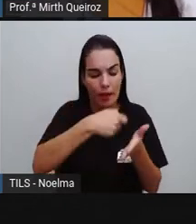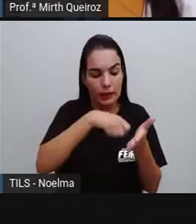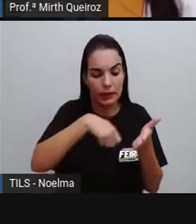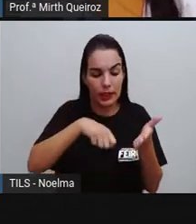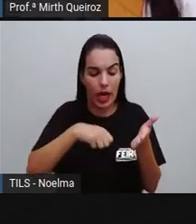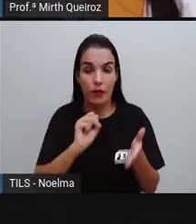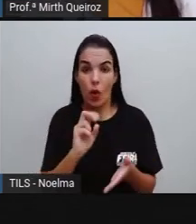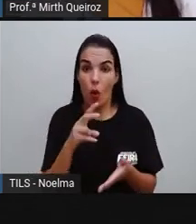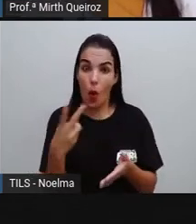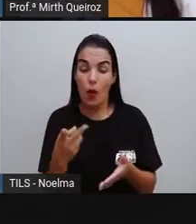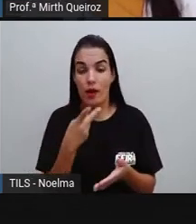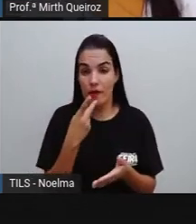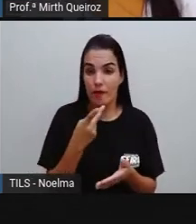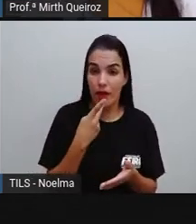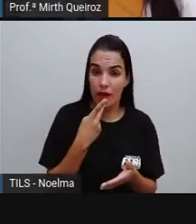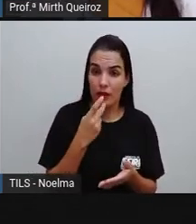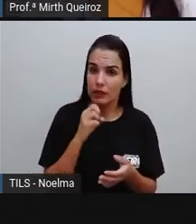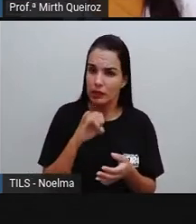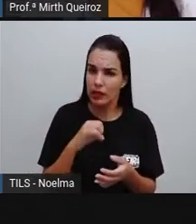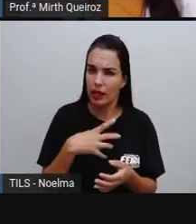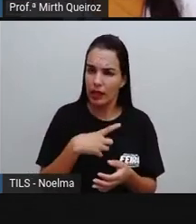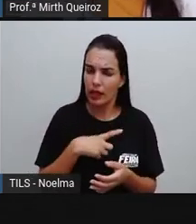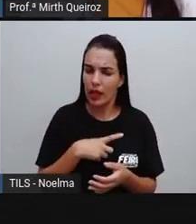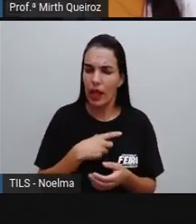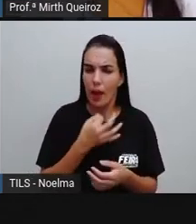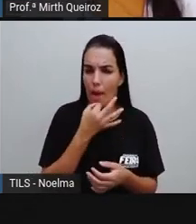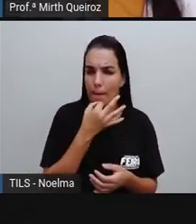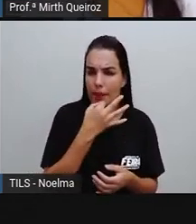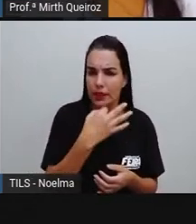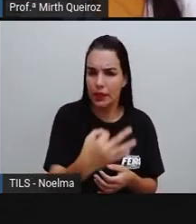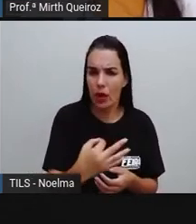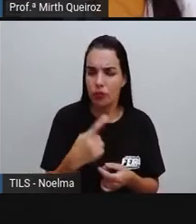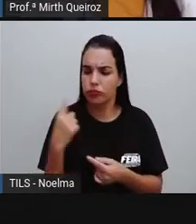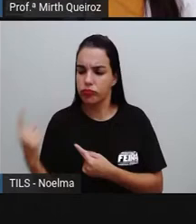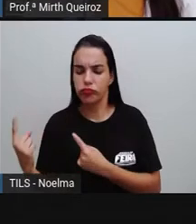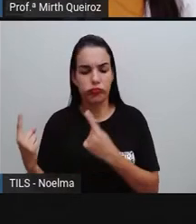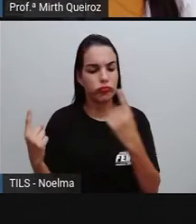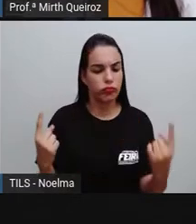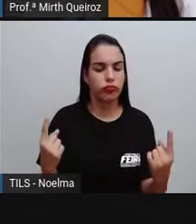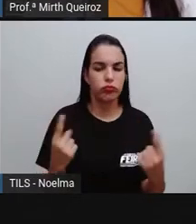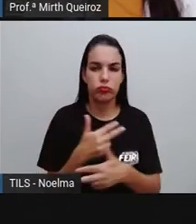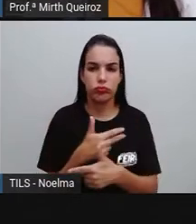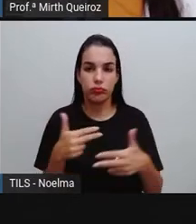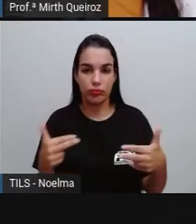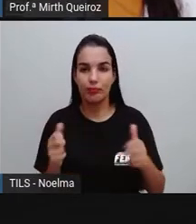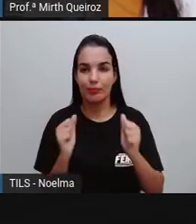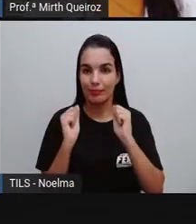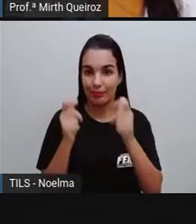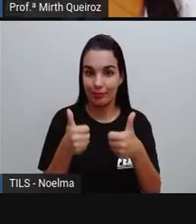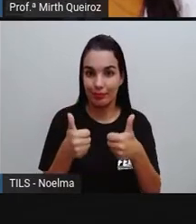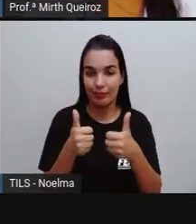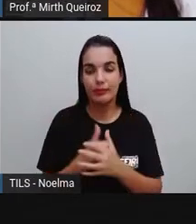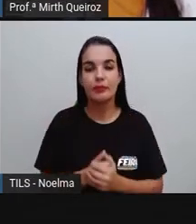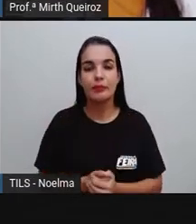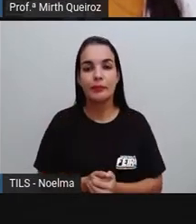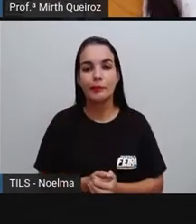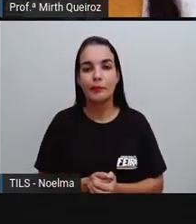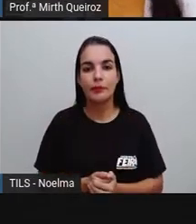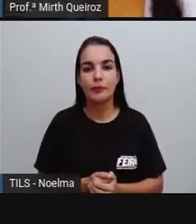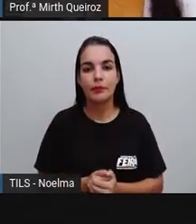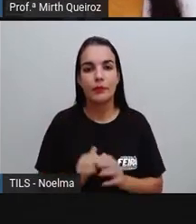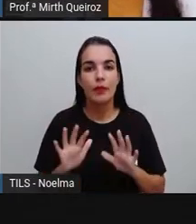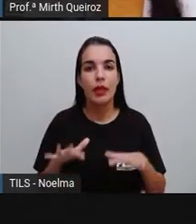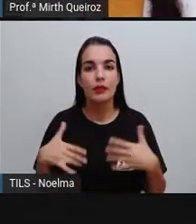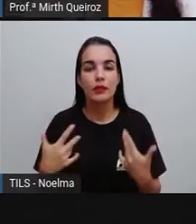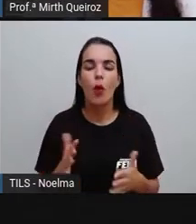fala. No sentido de emitir algum tipo de opinião entre outros aspectos, certo? Então, qual é